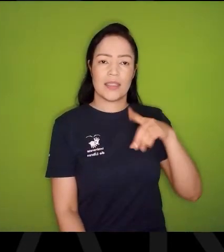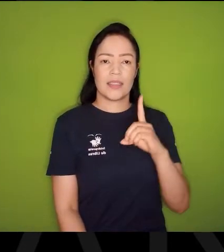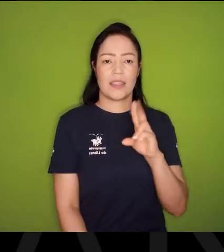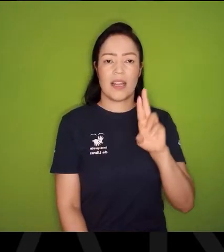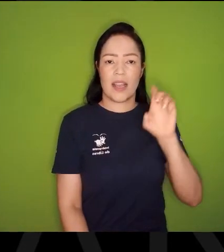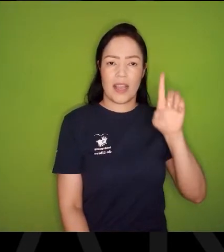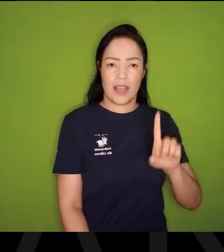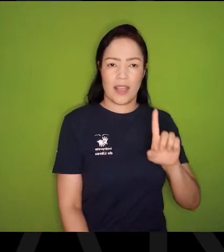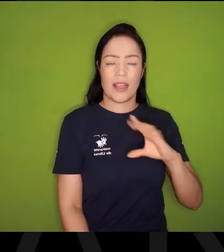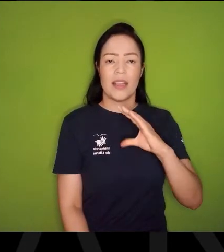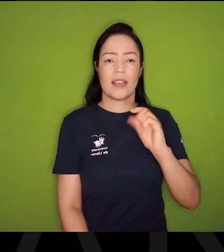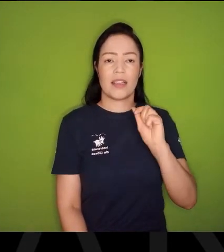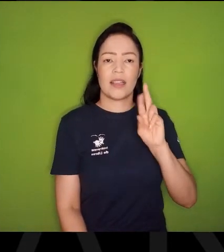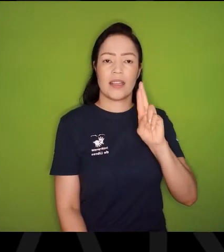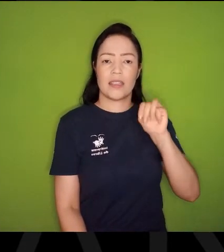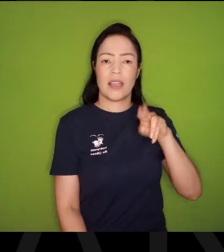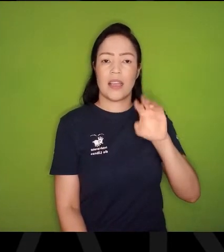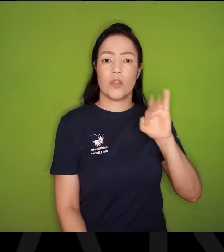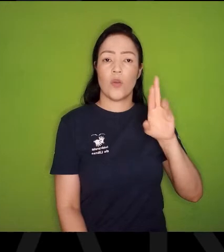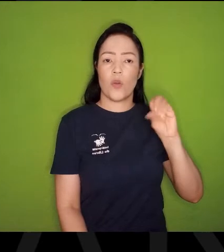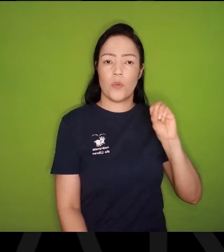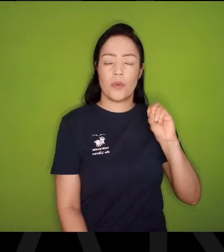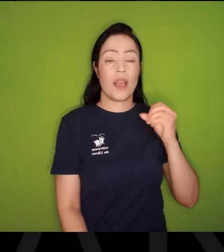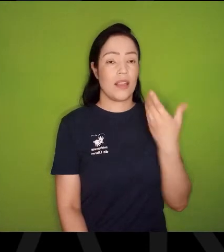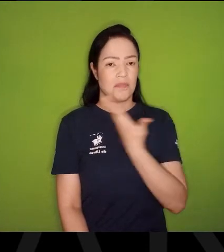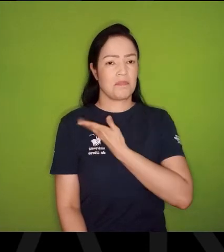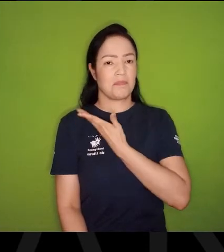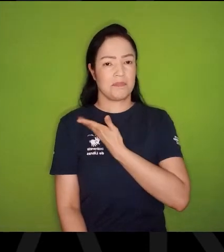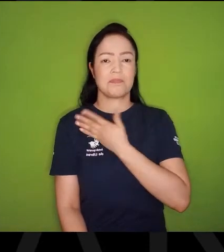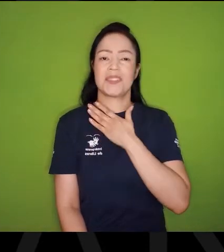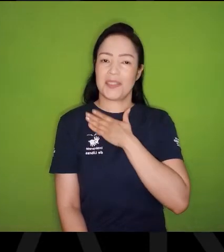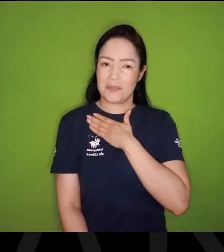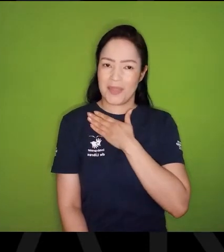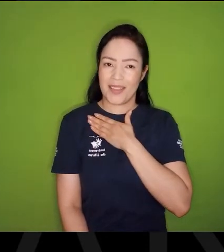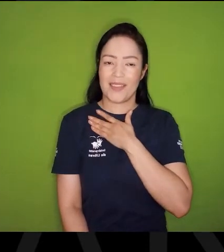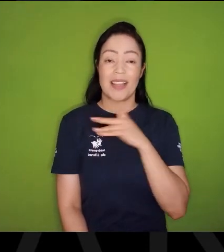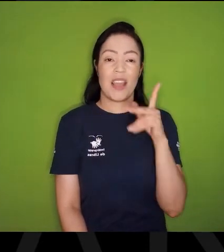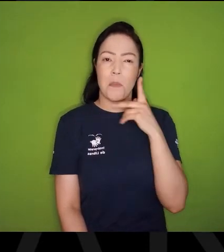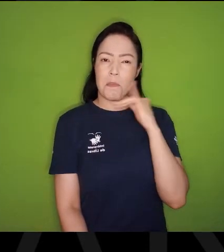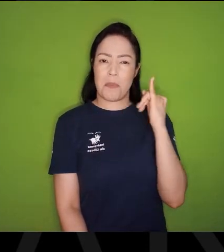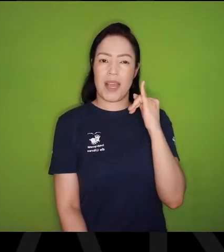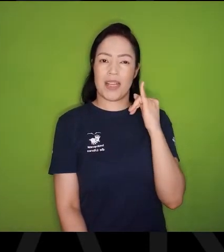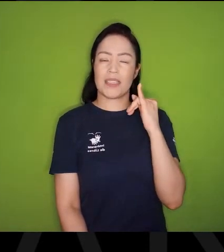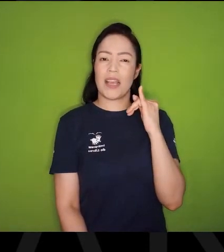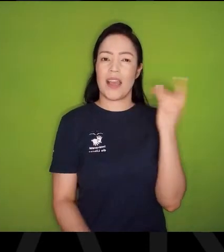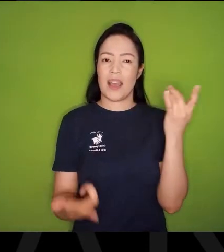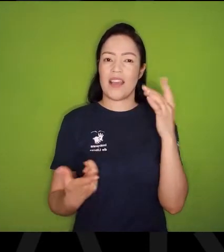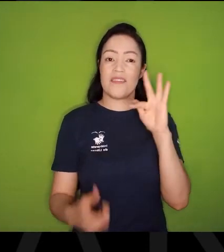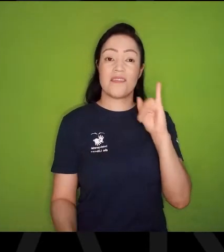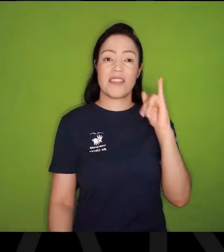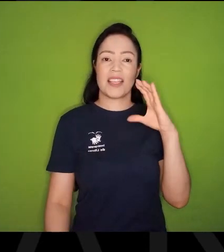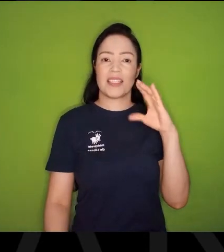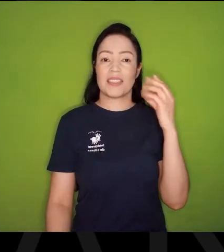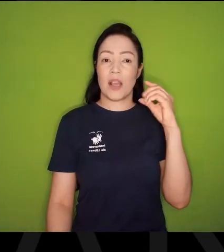Festejar sempre o André Carneiro, Que se tornou um grande amigo meu, Pai da ficção científica, Poeta,